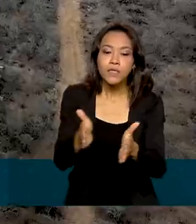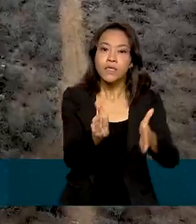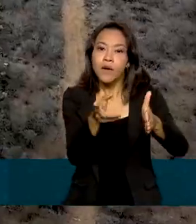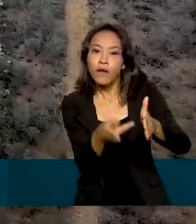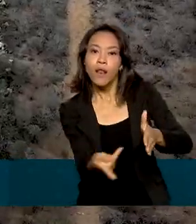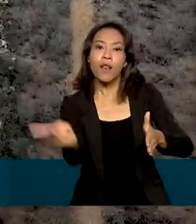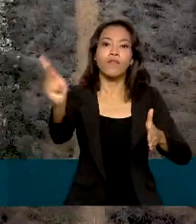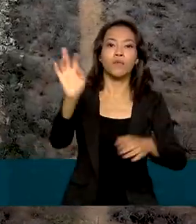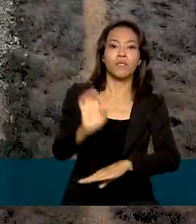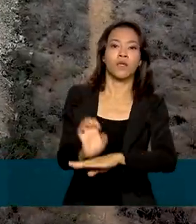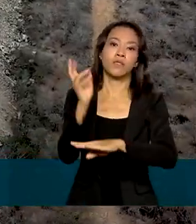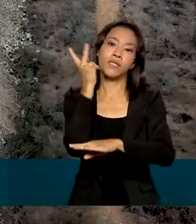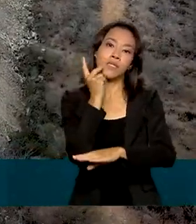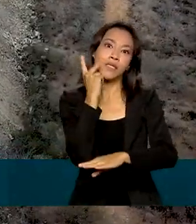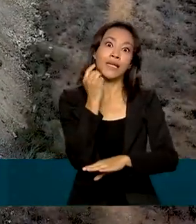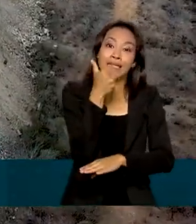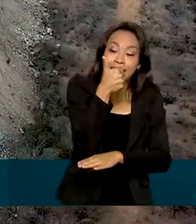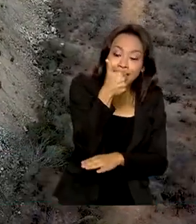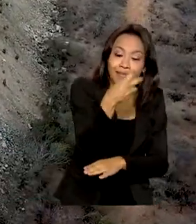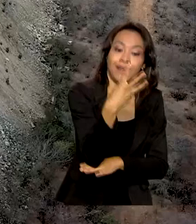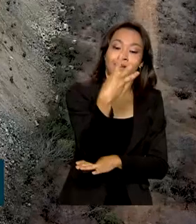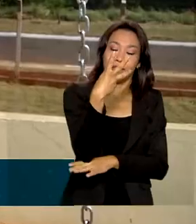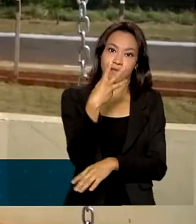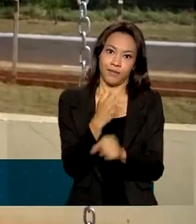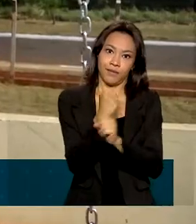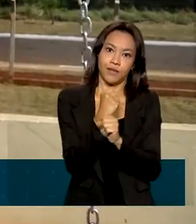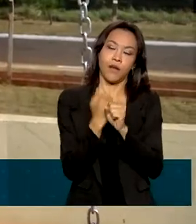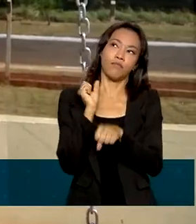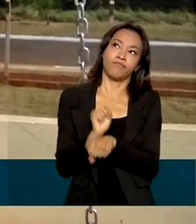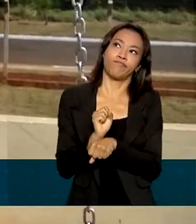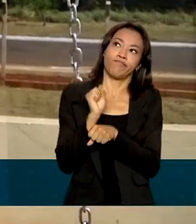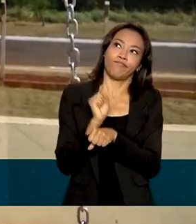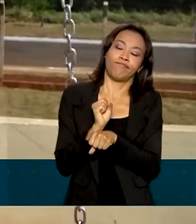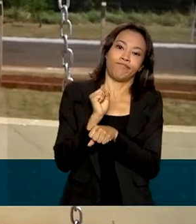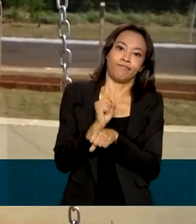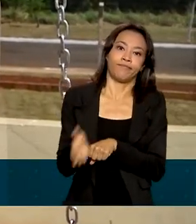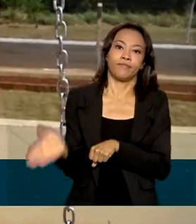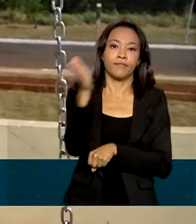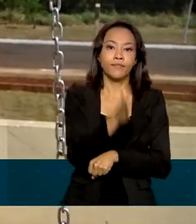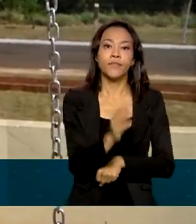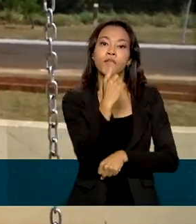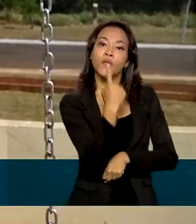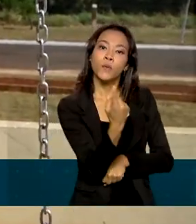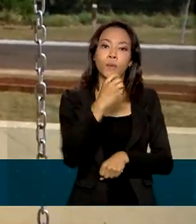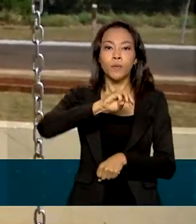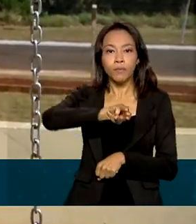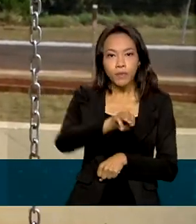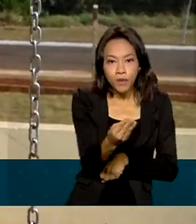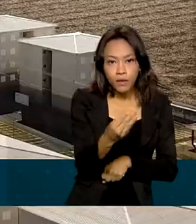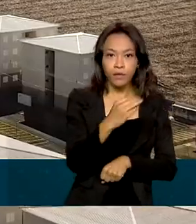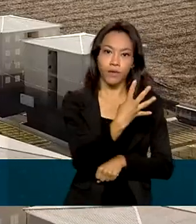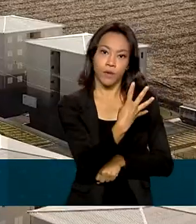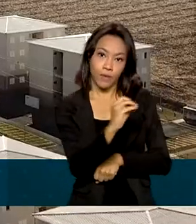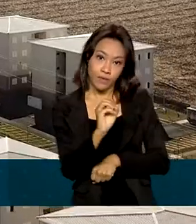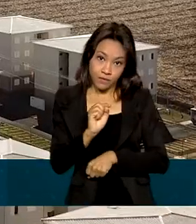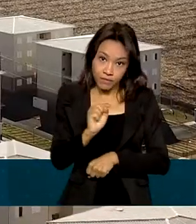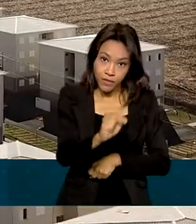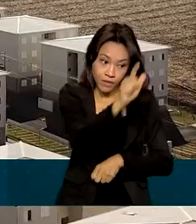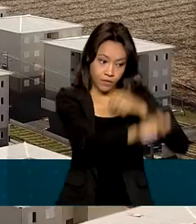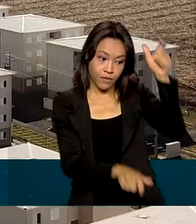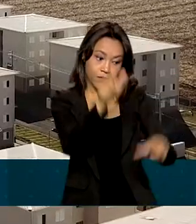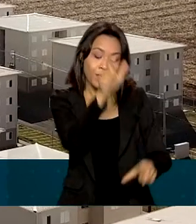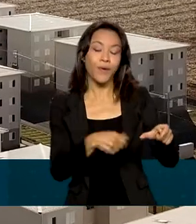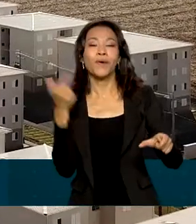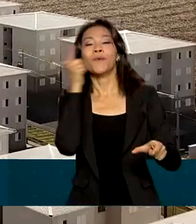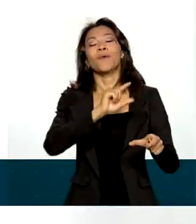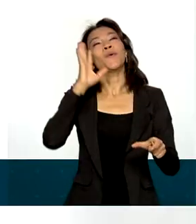o Ceará após 13 anos de espera. E 1 milhão e 400 mil brasileiros realizaram o